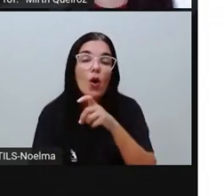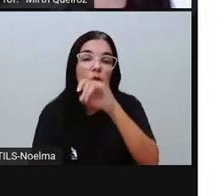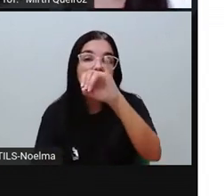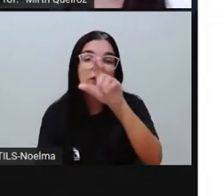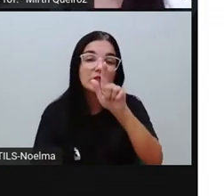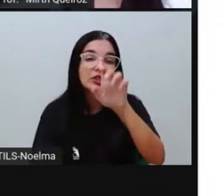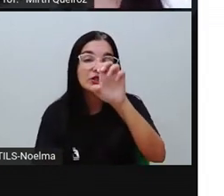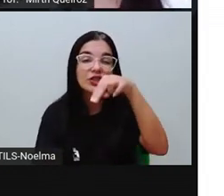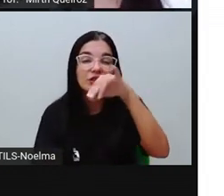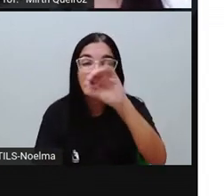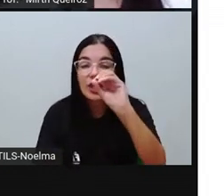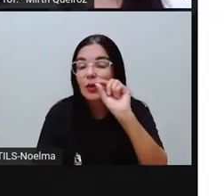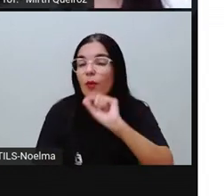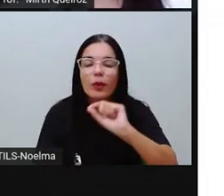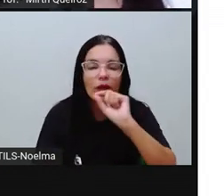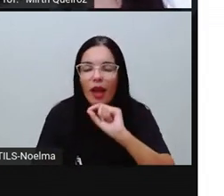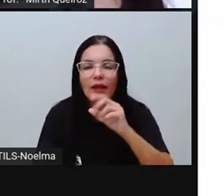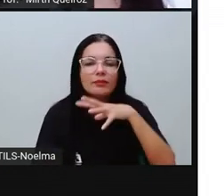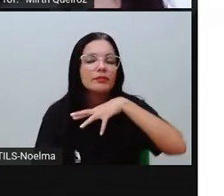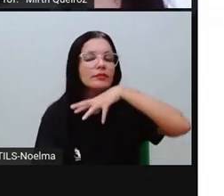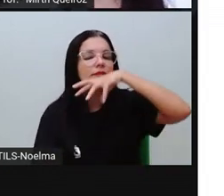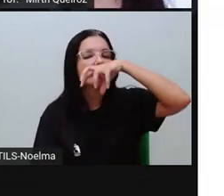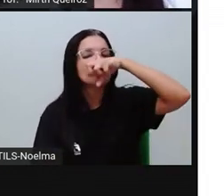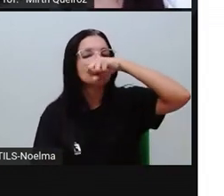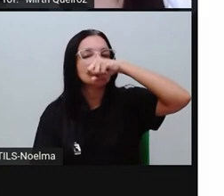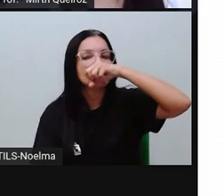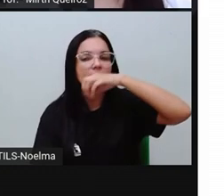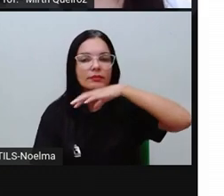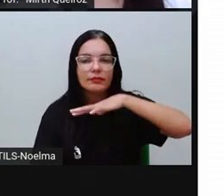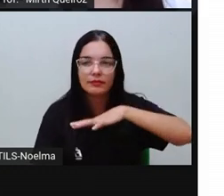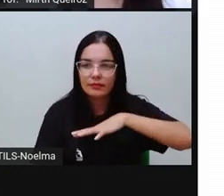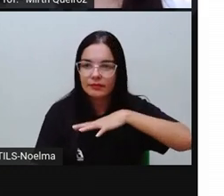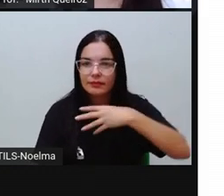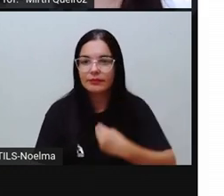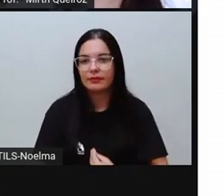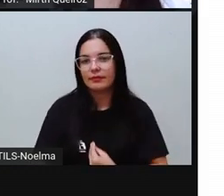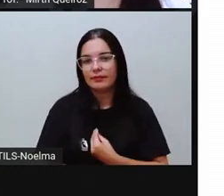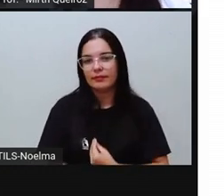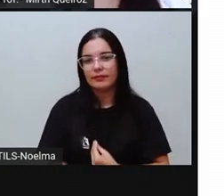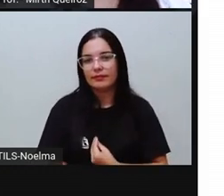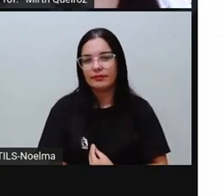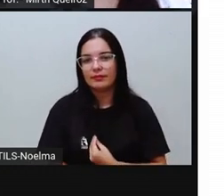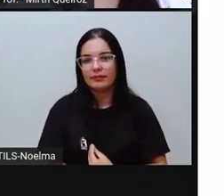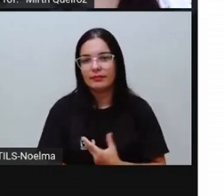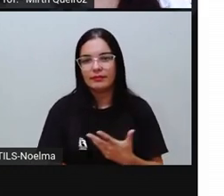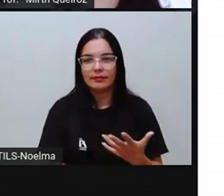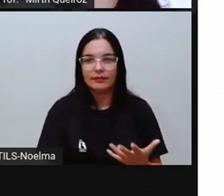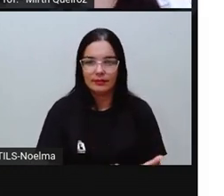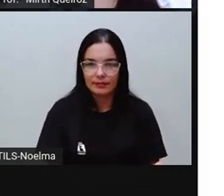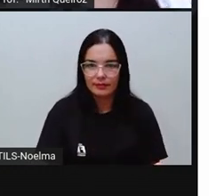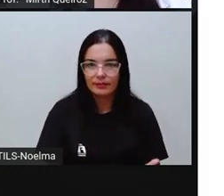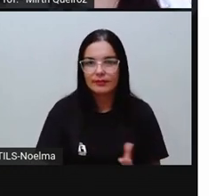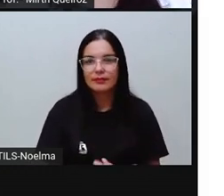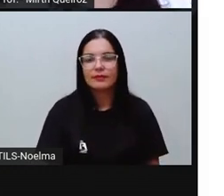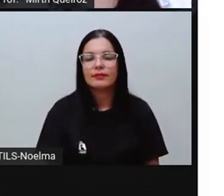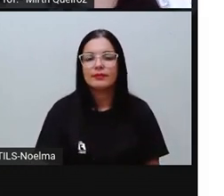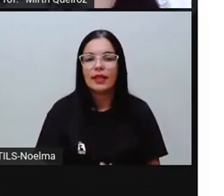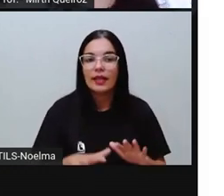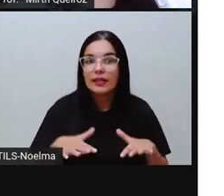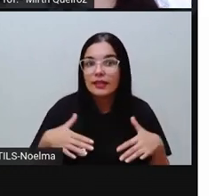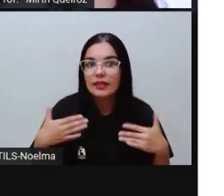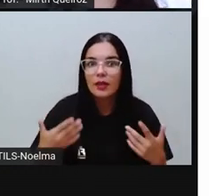liberar aí no ambiente o oxigênio, que é o gás que a gente precisa para respirar. Olha só